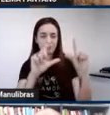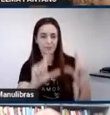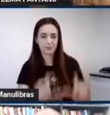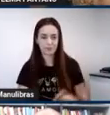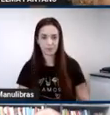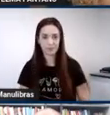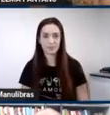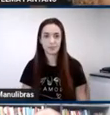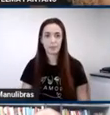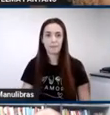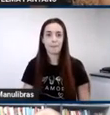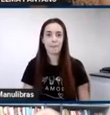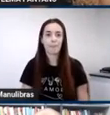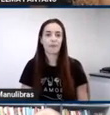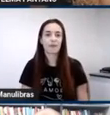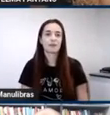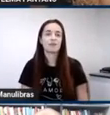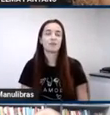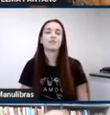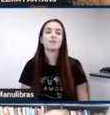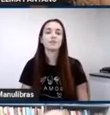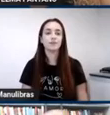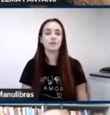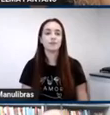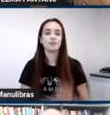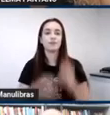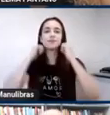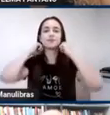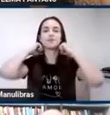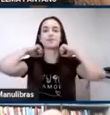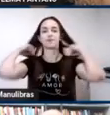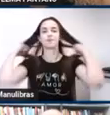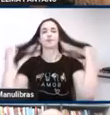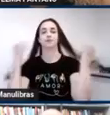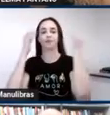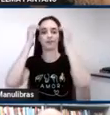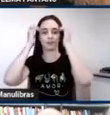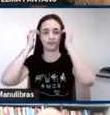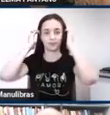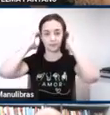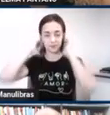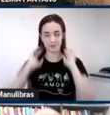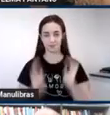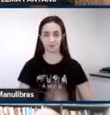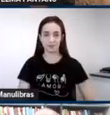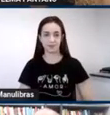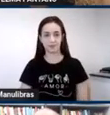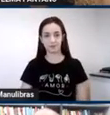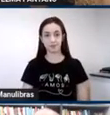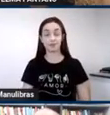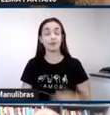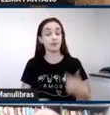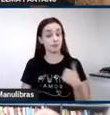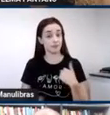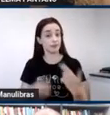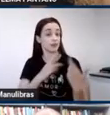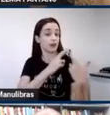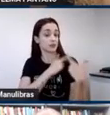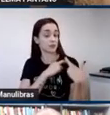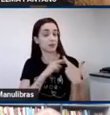Pronto. Estou brincando. E eu fiquei encarregada de apresentar você